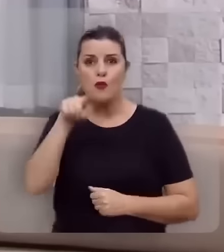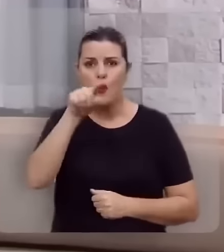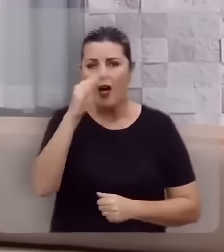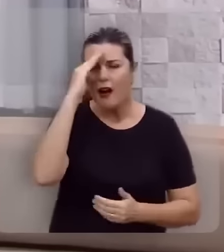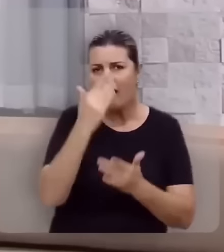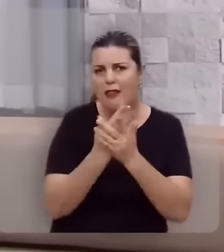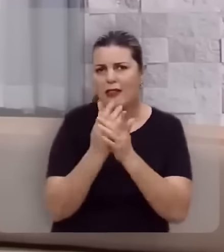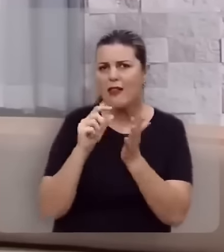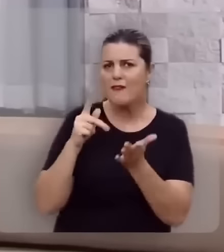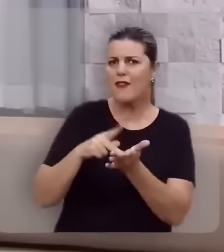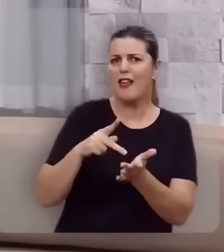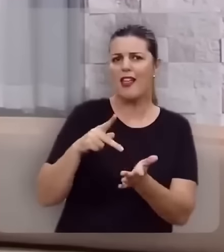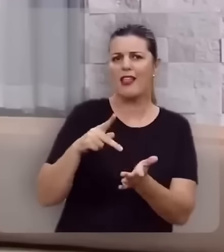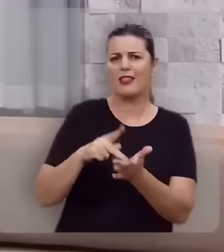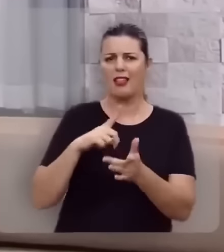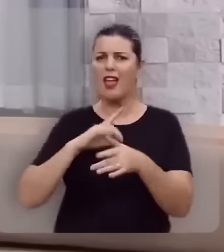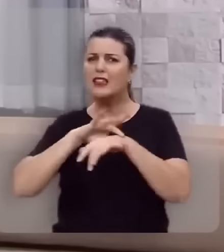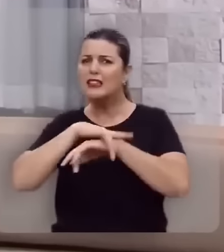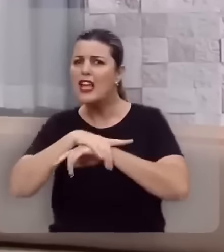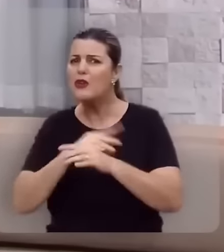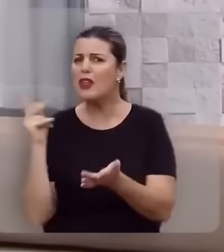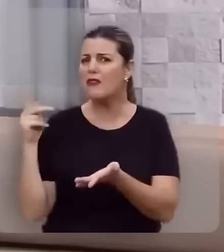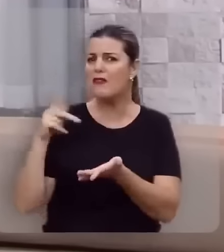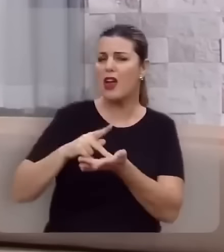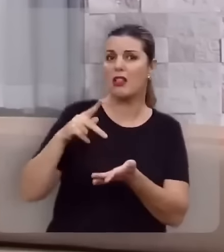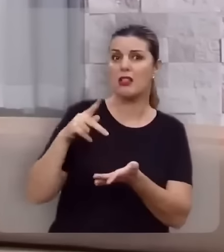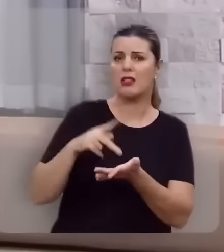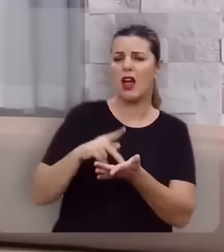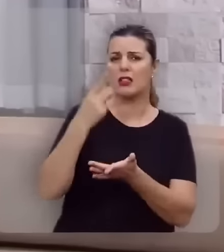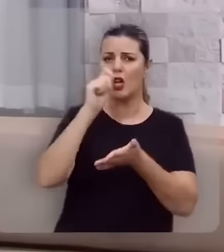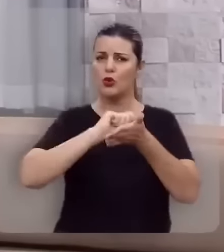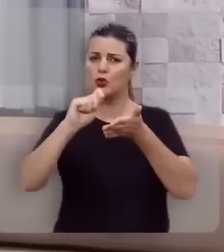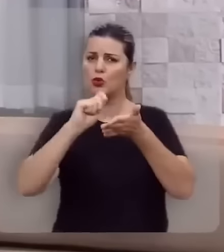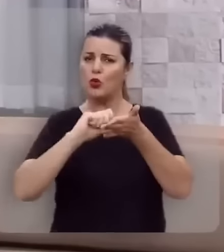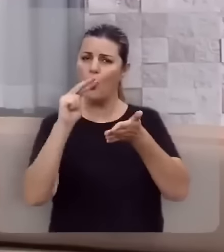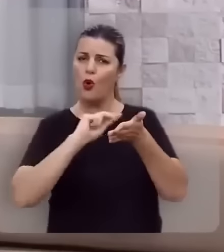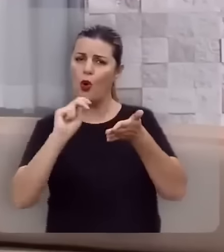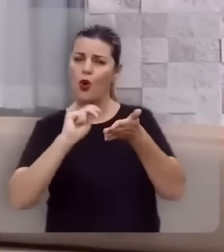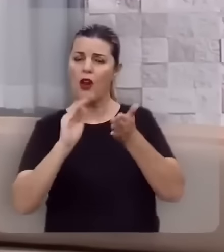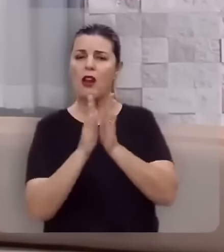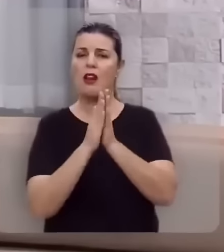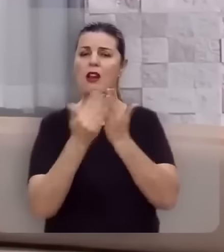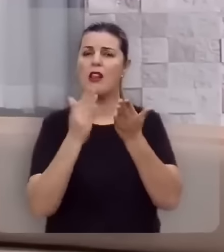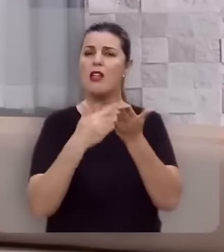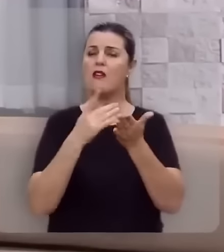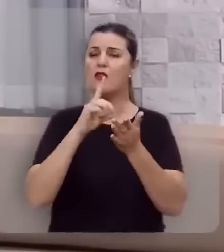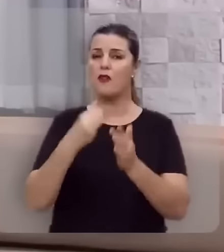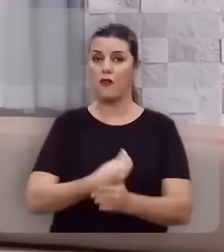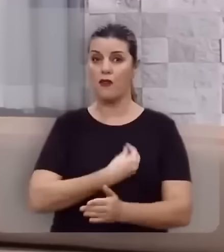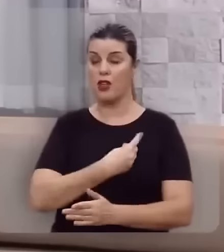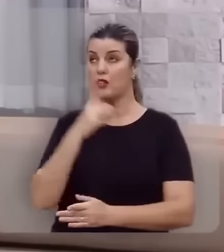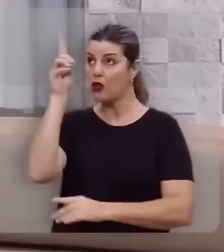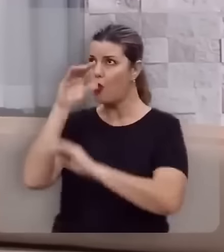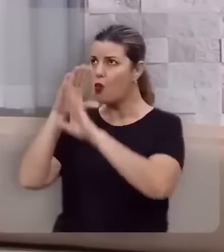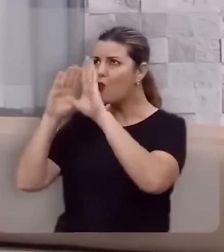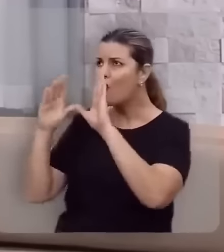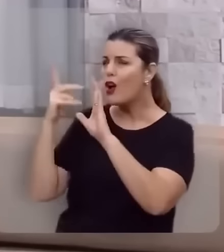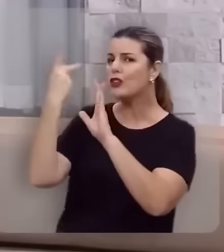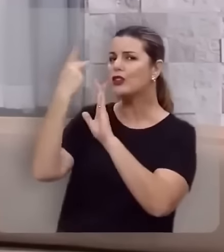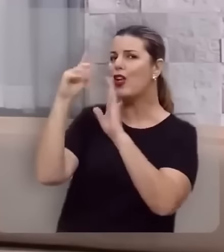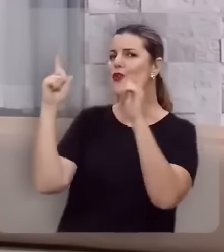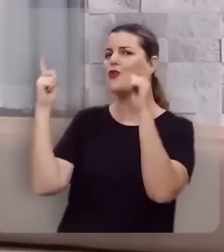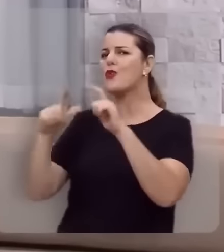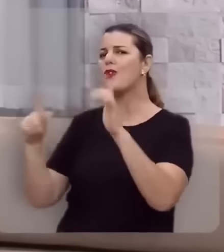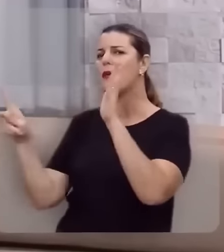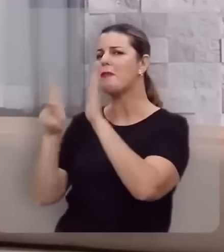você crê nessa verdade, se você tem segurança dessa verdade, que o seu nome está escrito no livro da vida, que você tem o céu como seu lugar,